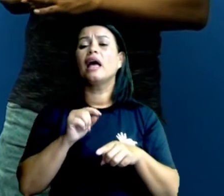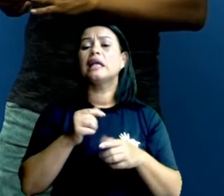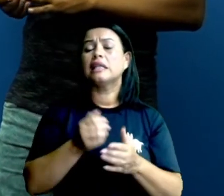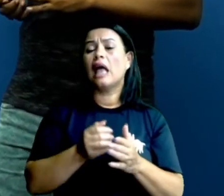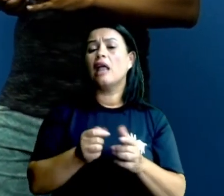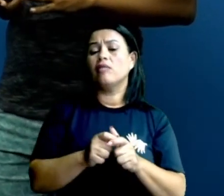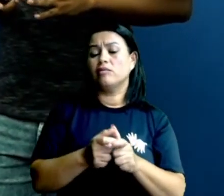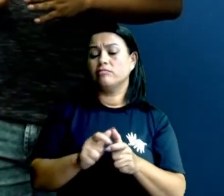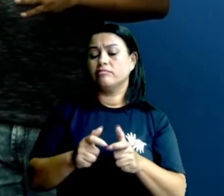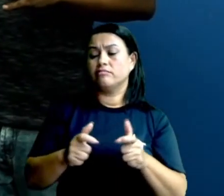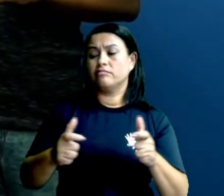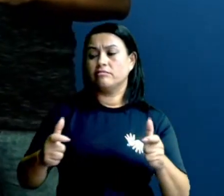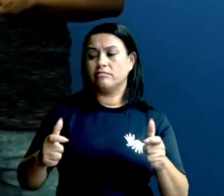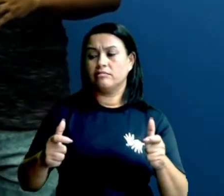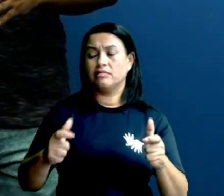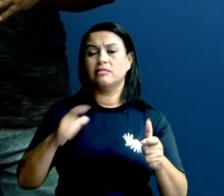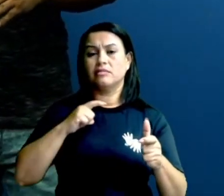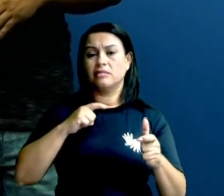adulta.